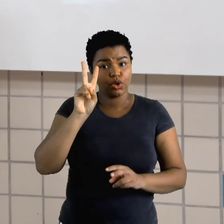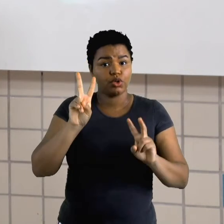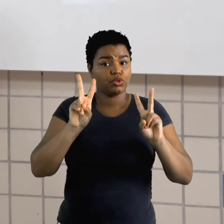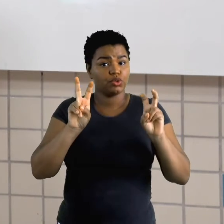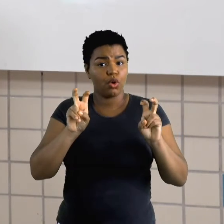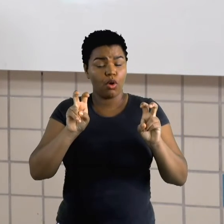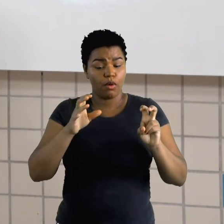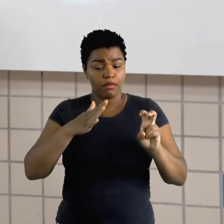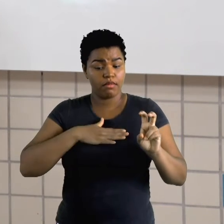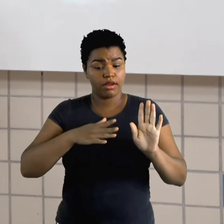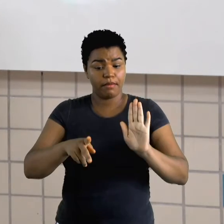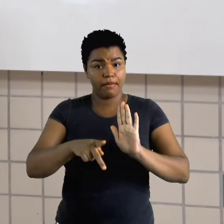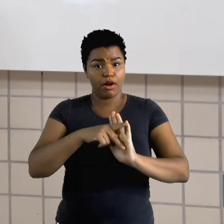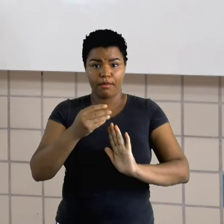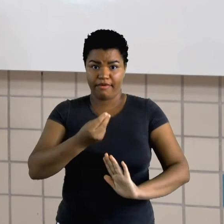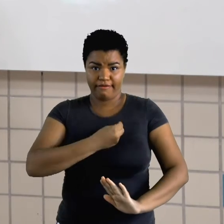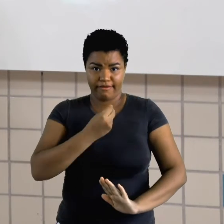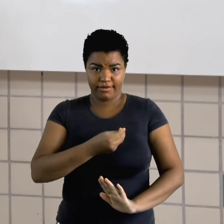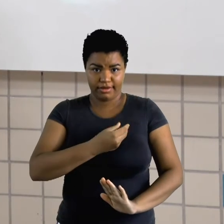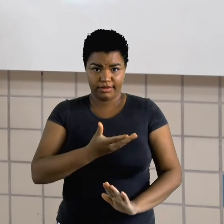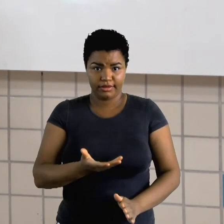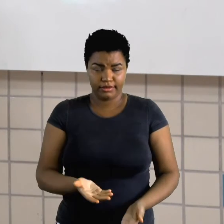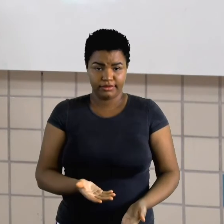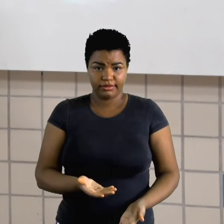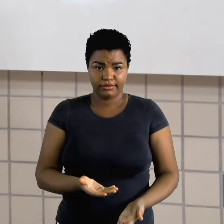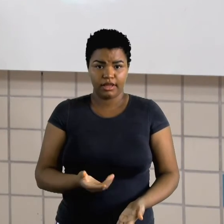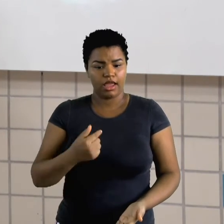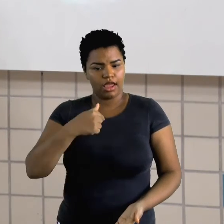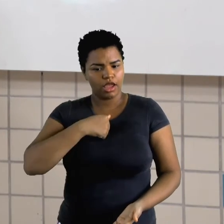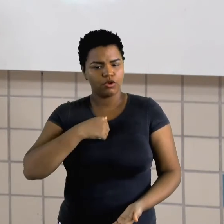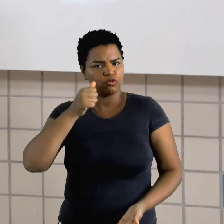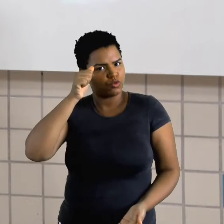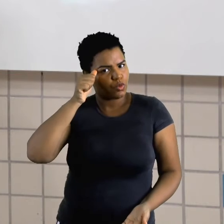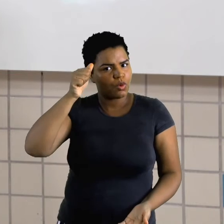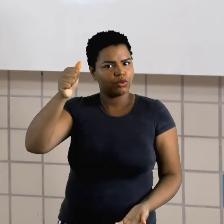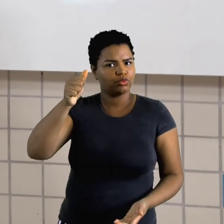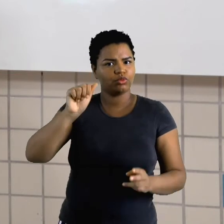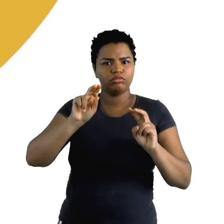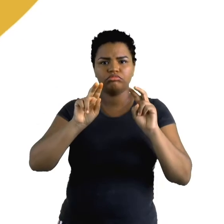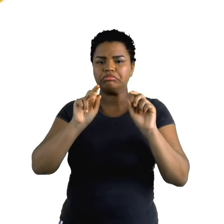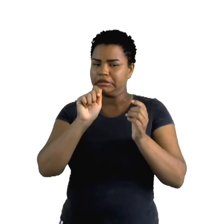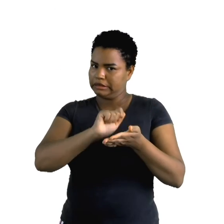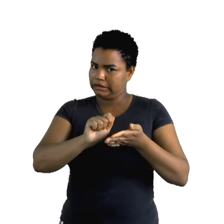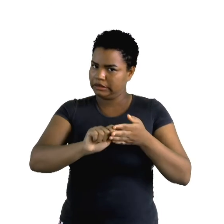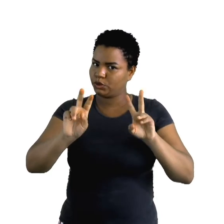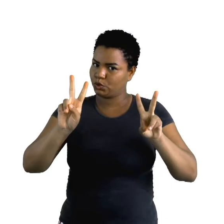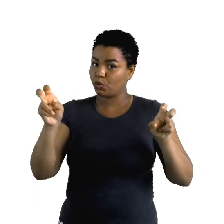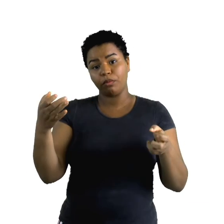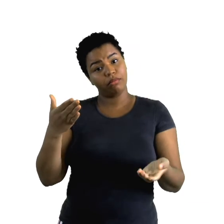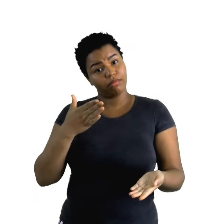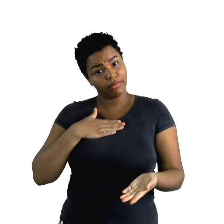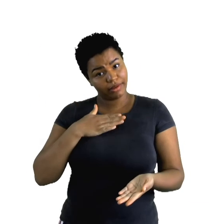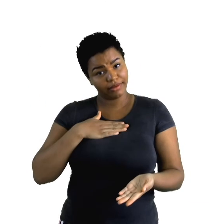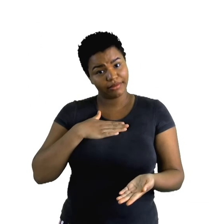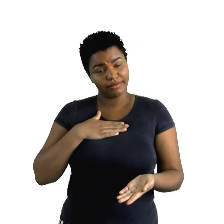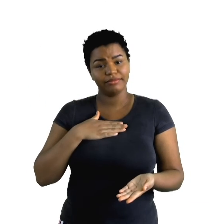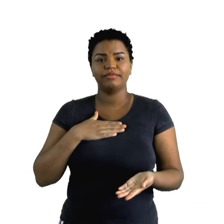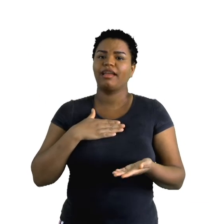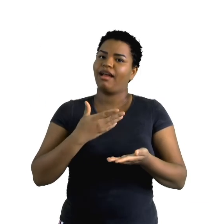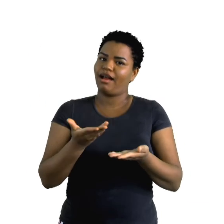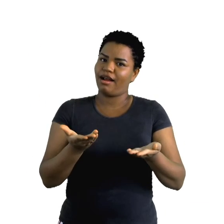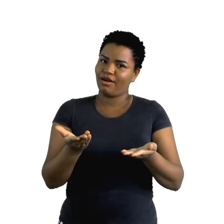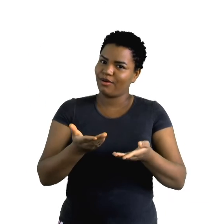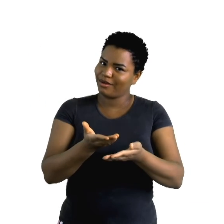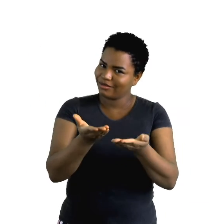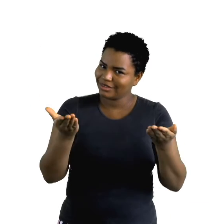minha própria vida. Eu, onde eu sou o autor e vou escrever sobre mim. Agora é com vocês. Já